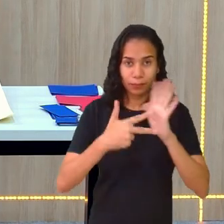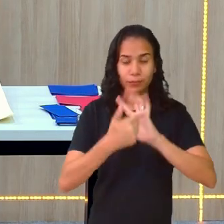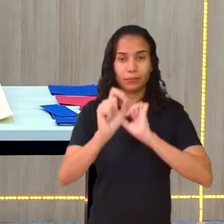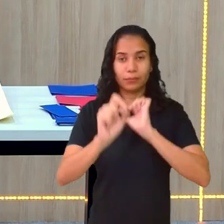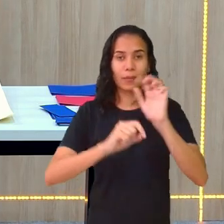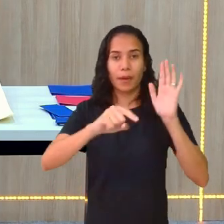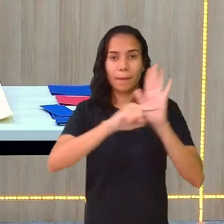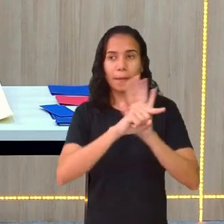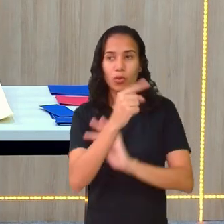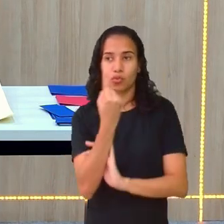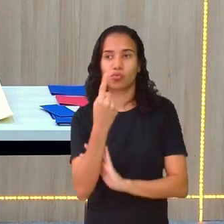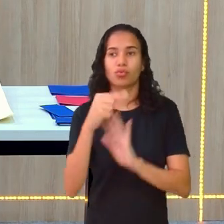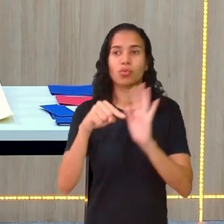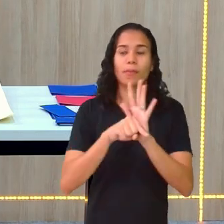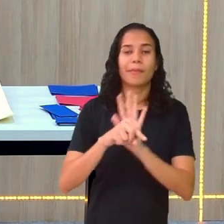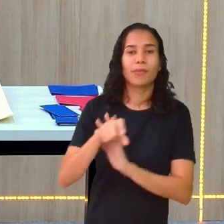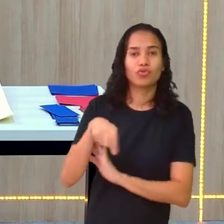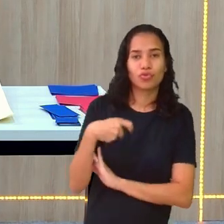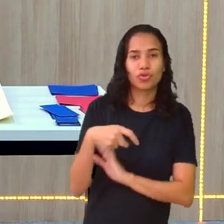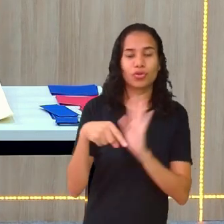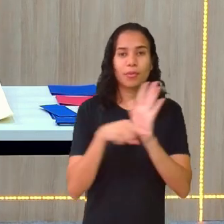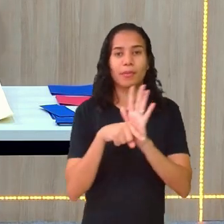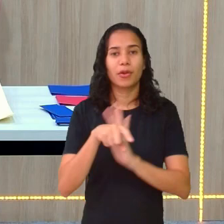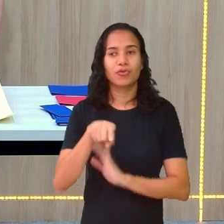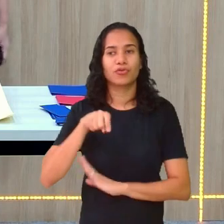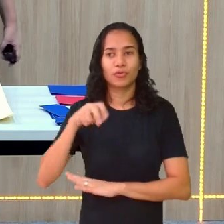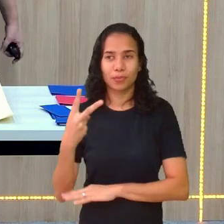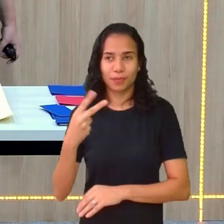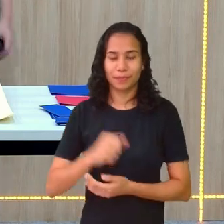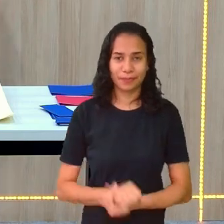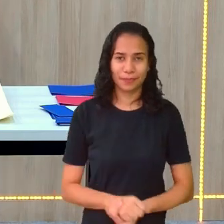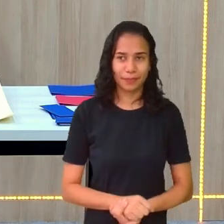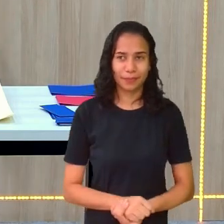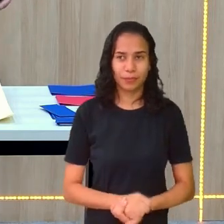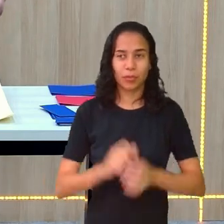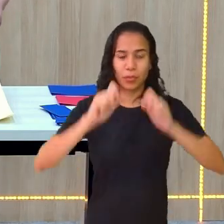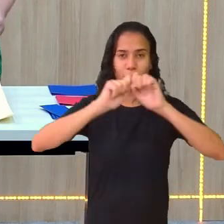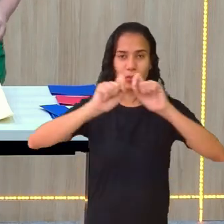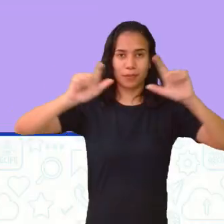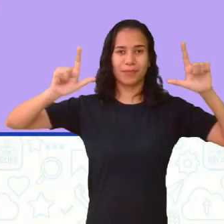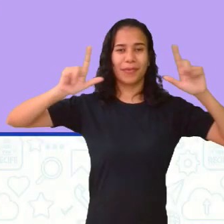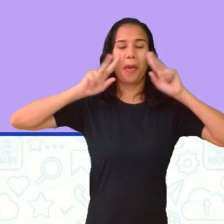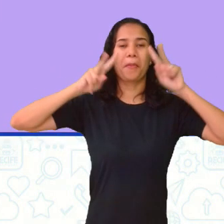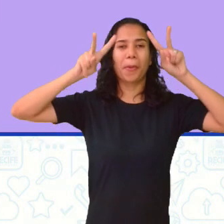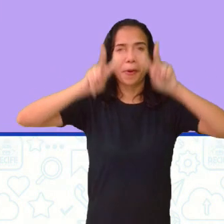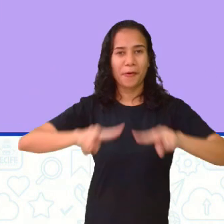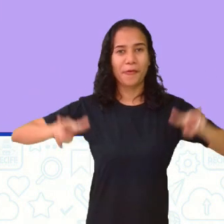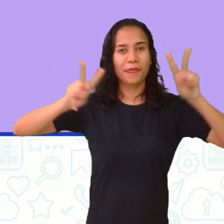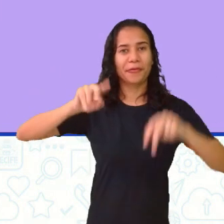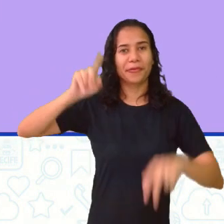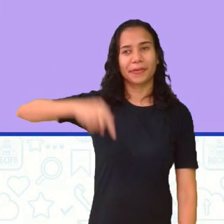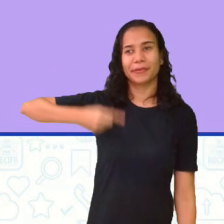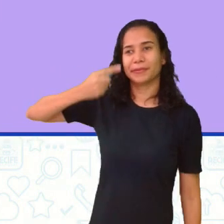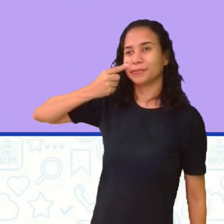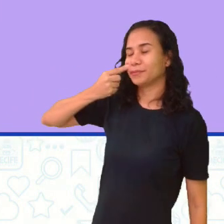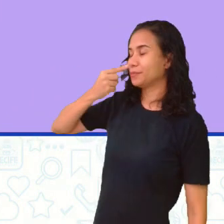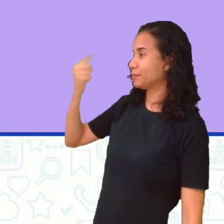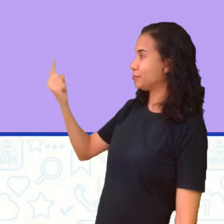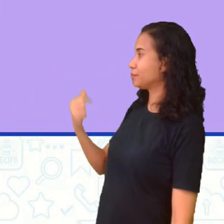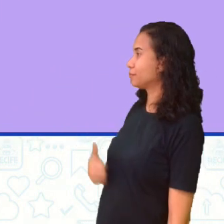menos 1, menos X e menos X2. Dá um zoom aí. Esses foram os